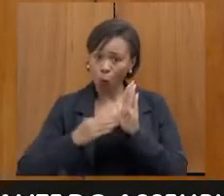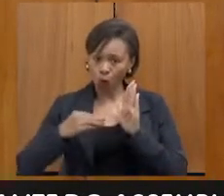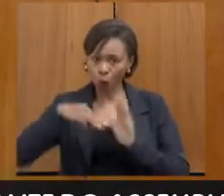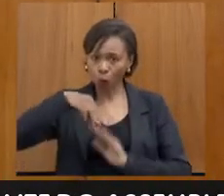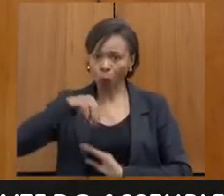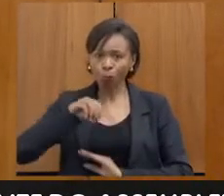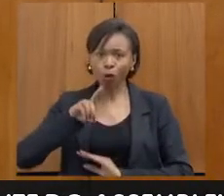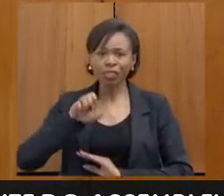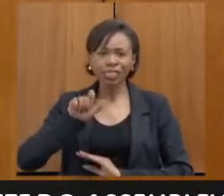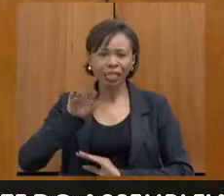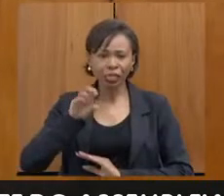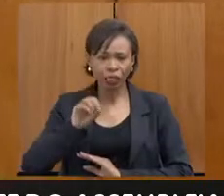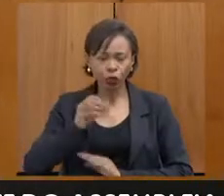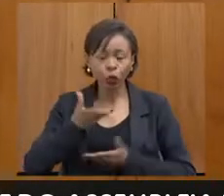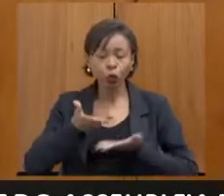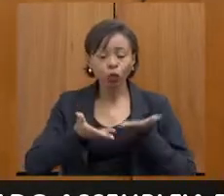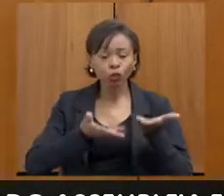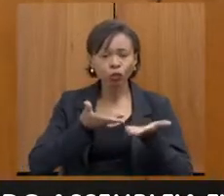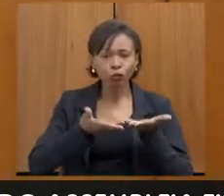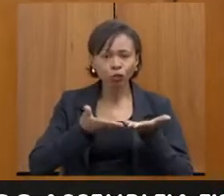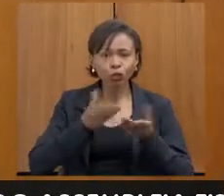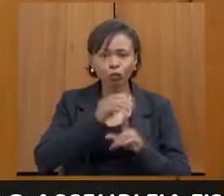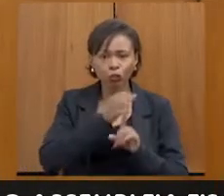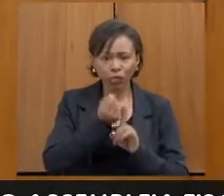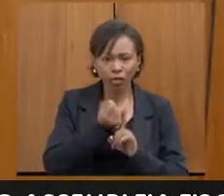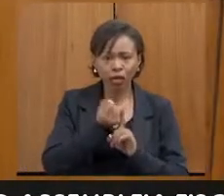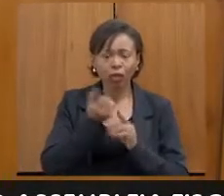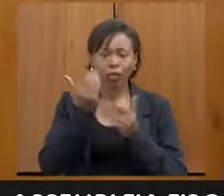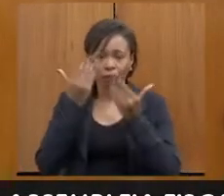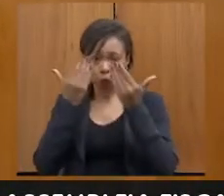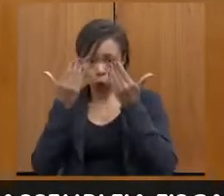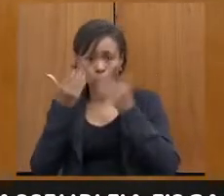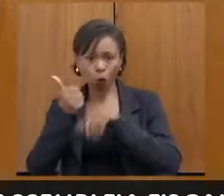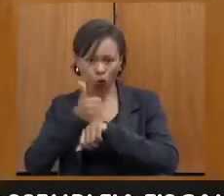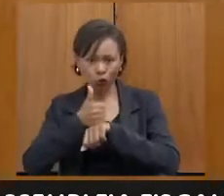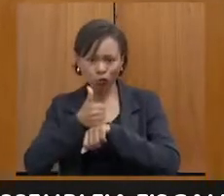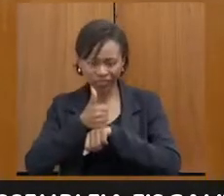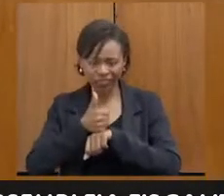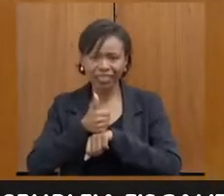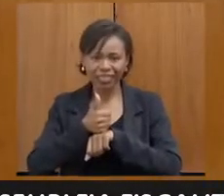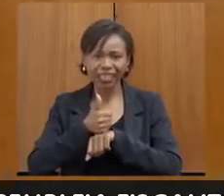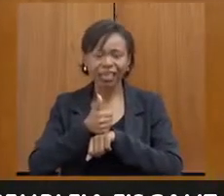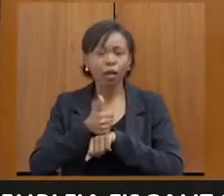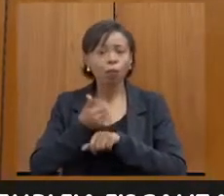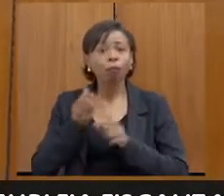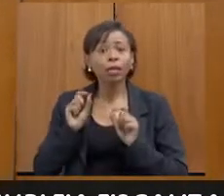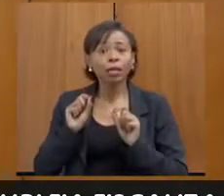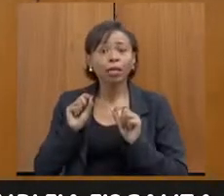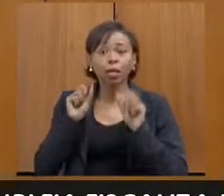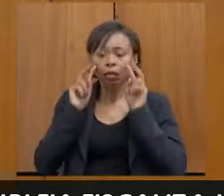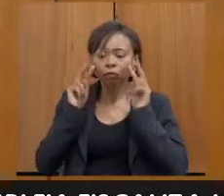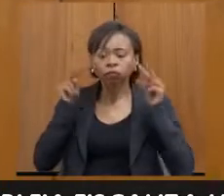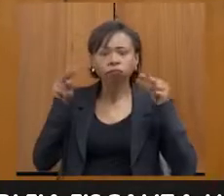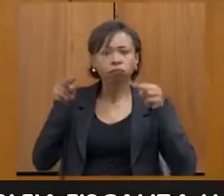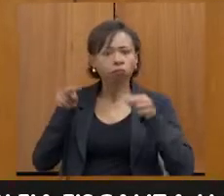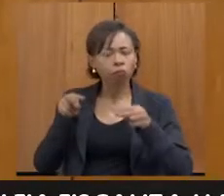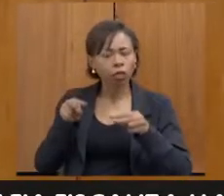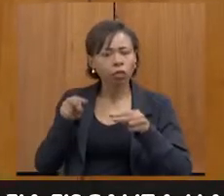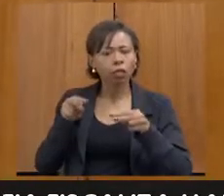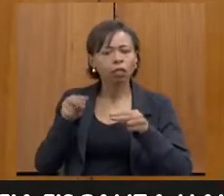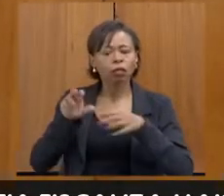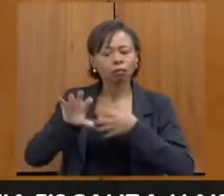enquanto serviço social e psicologia, enquanto porta de entrada, trazendo esse olhar bem humanizado das coisas, não que os outros profissionais não tenham,